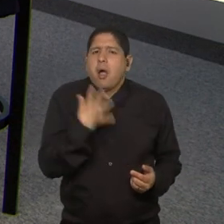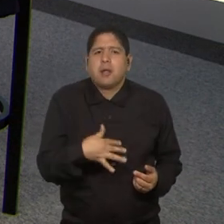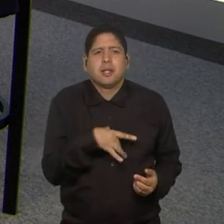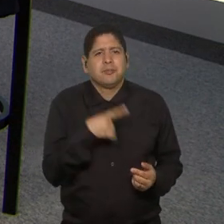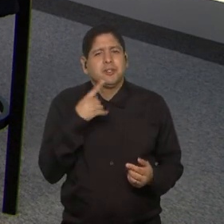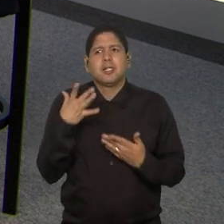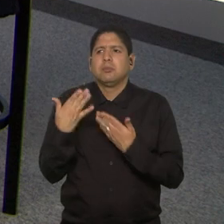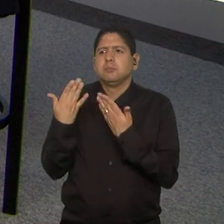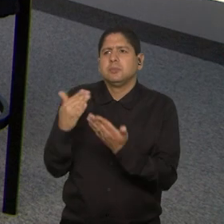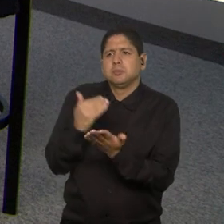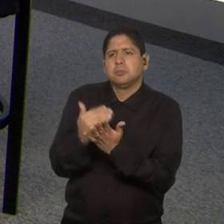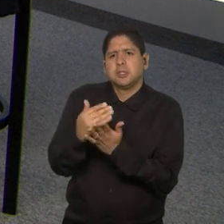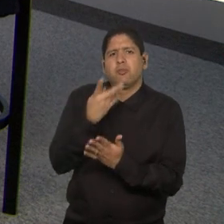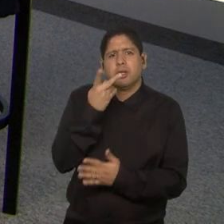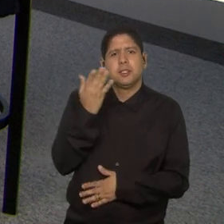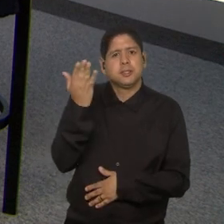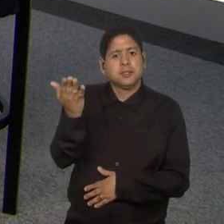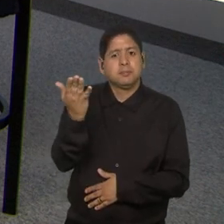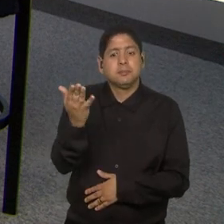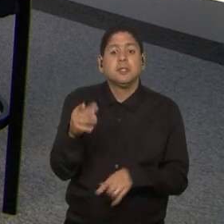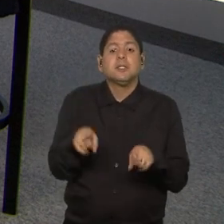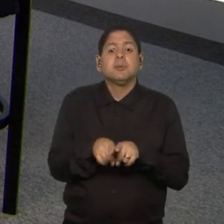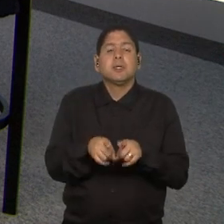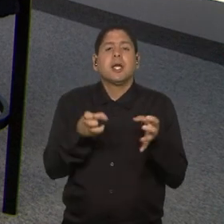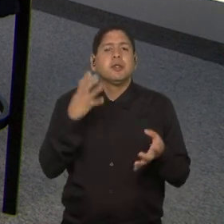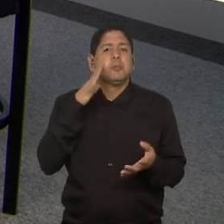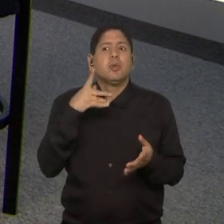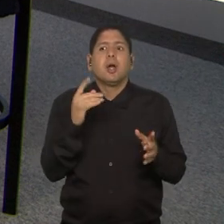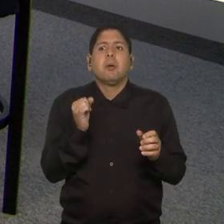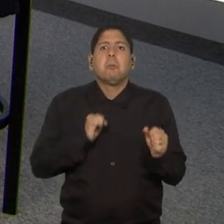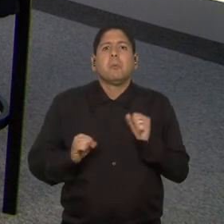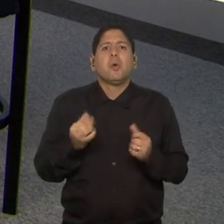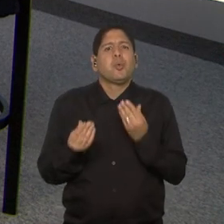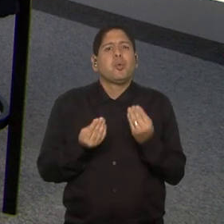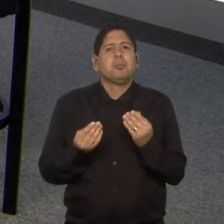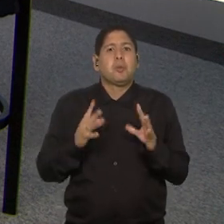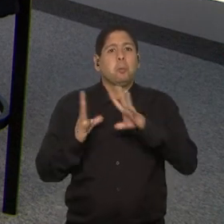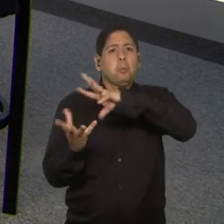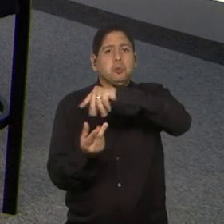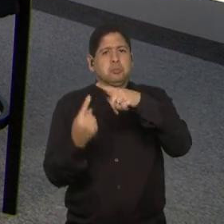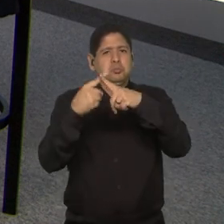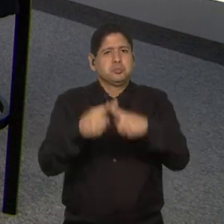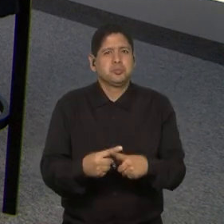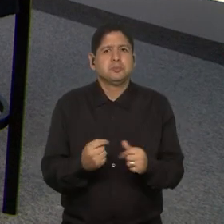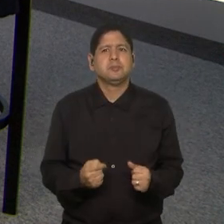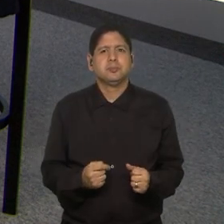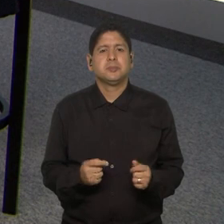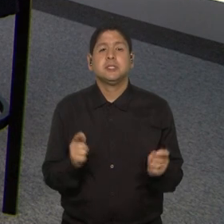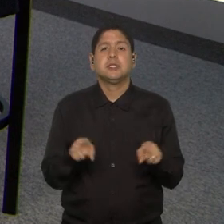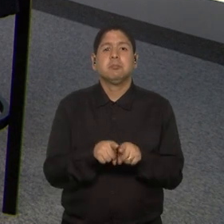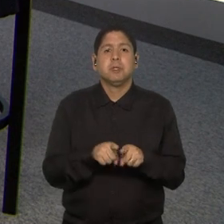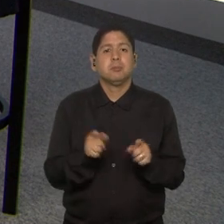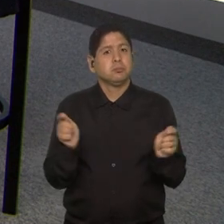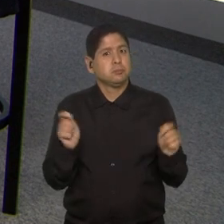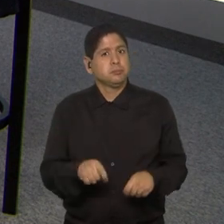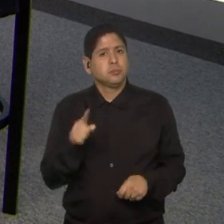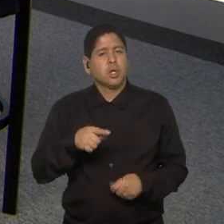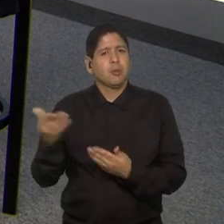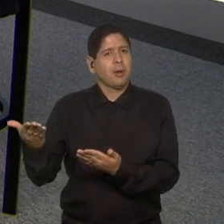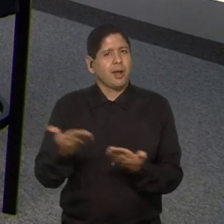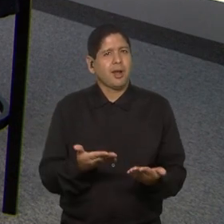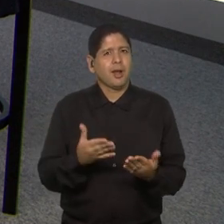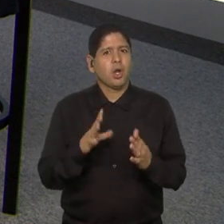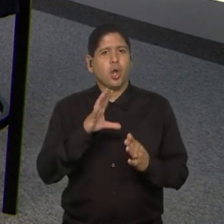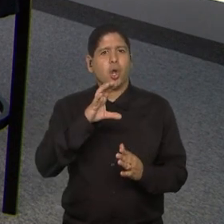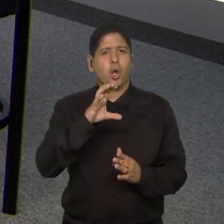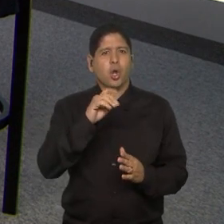Maíra, queria passar a palavra para você e saber também da sua expectativa para esse mundial e dessa possibilidade da gente receber a